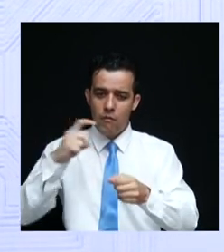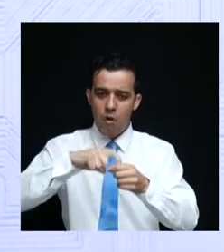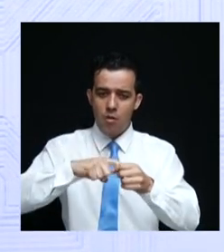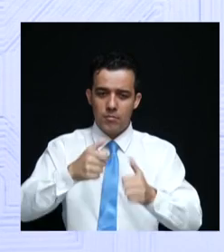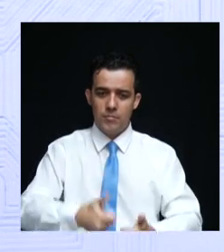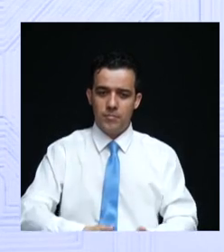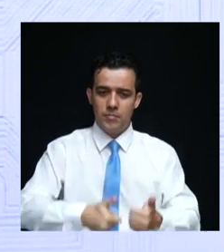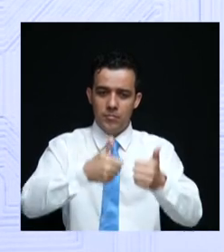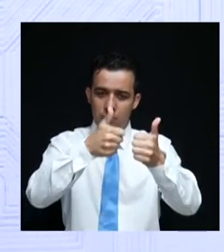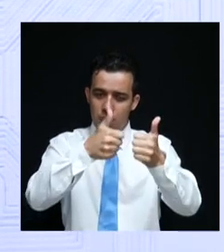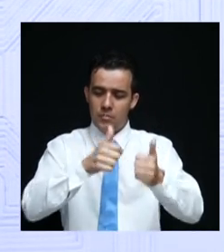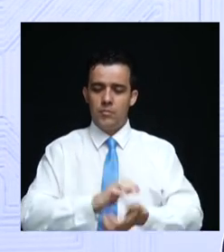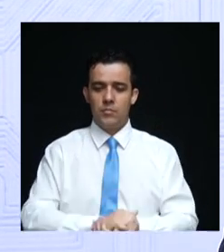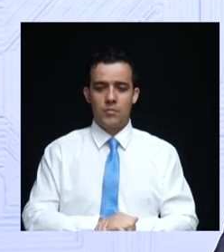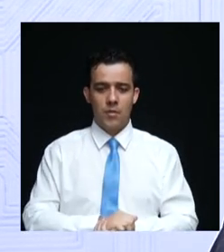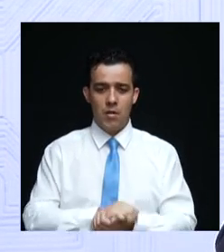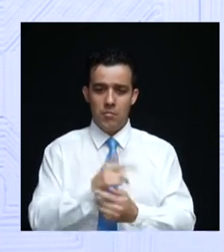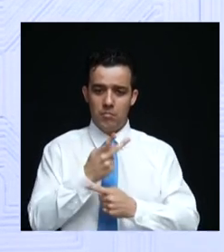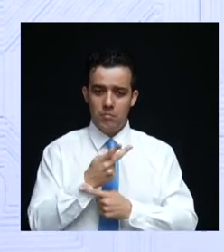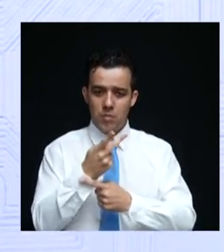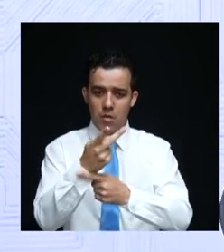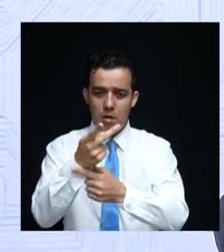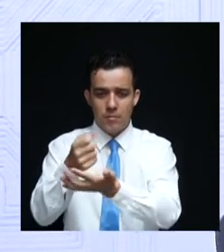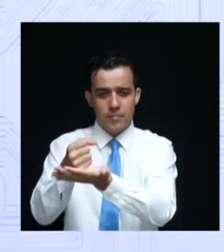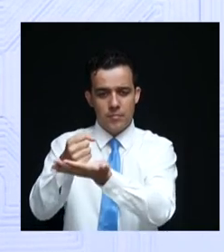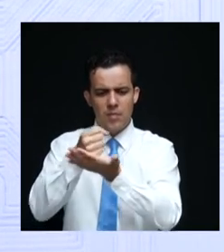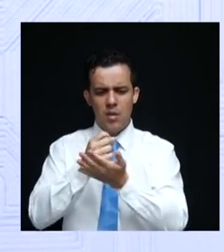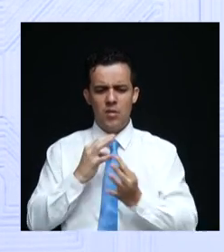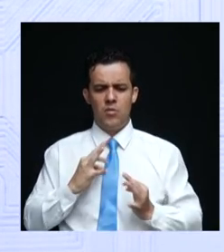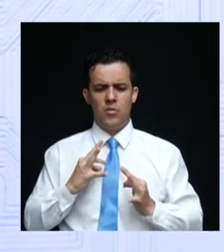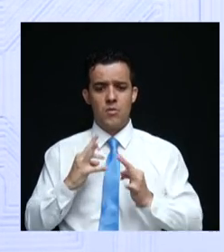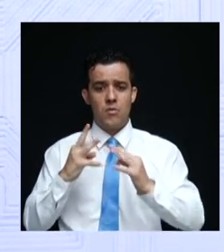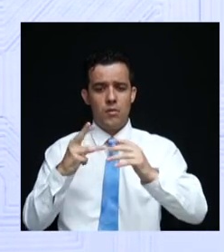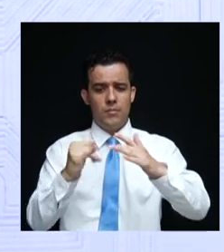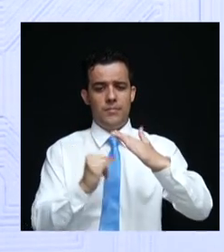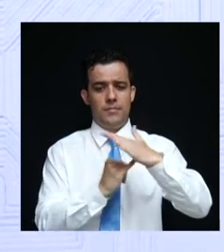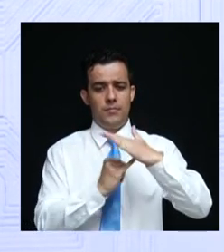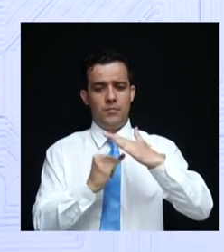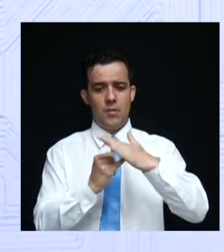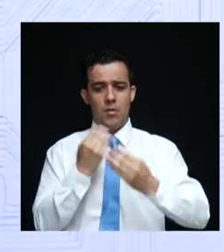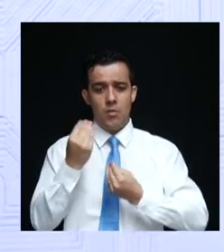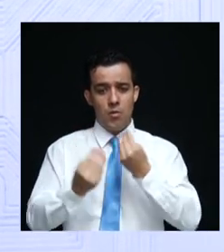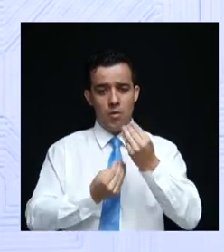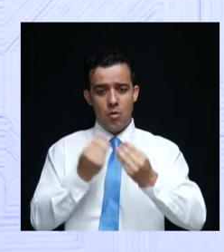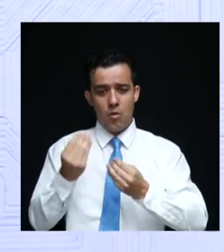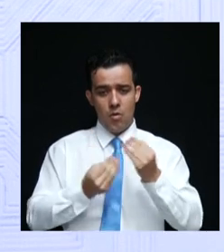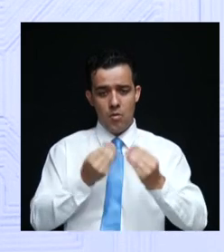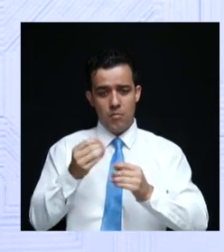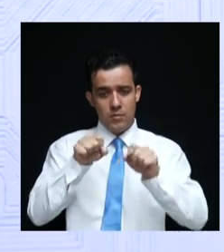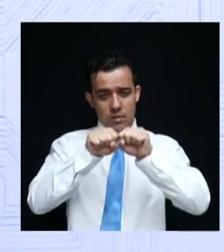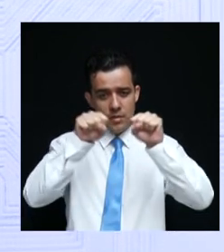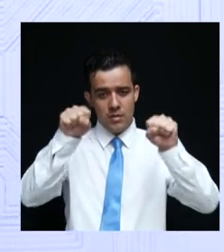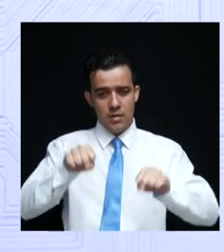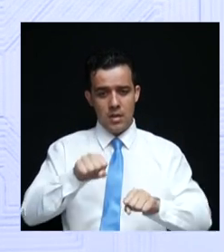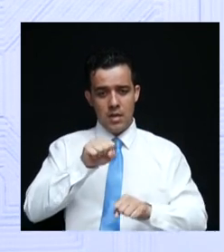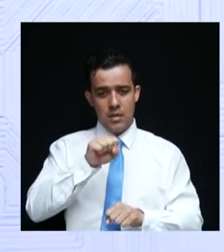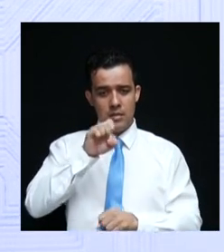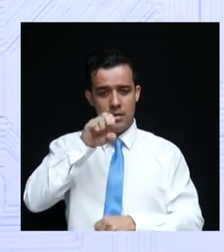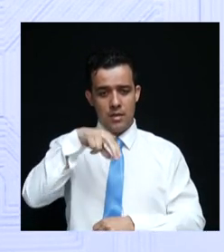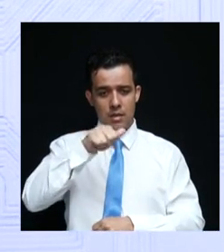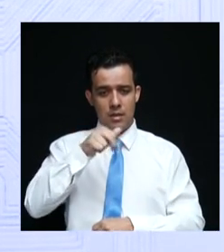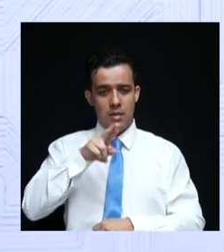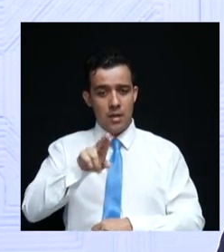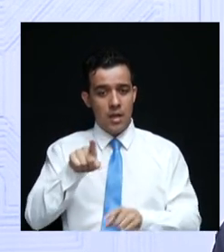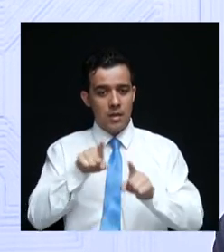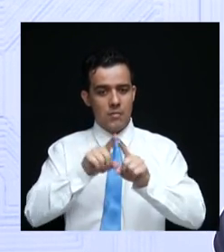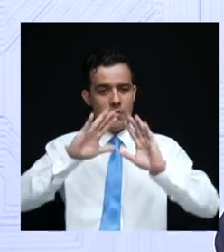Vamos buscar o apoio em todas as instituições, como o Sistema Senar, e também as escolas,